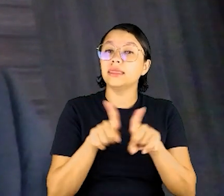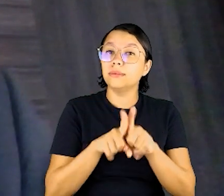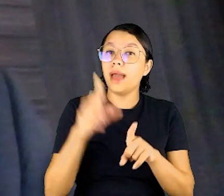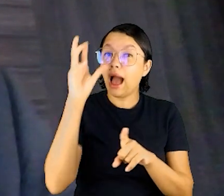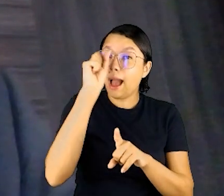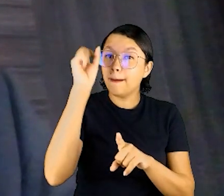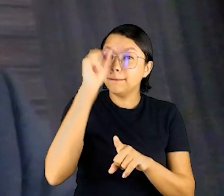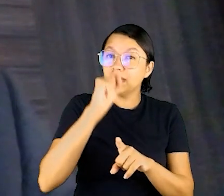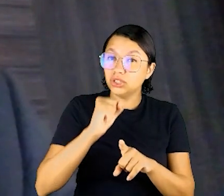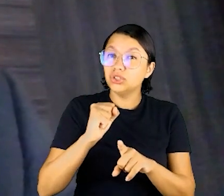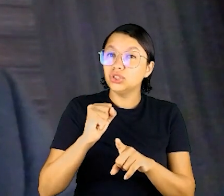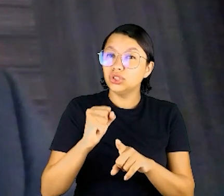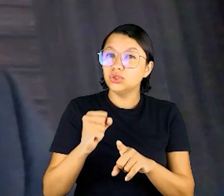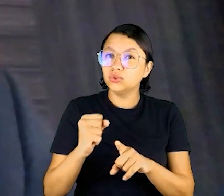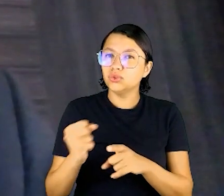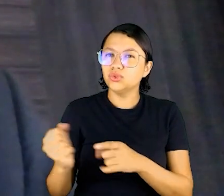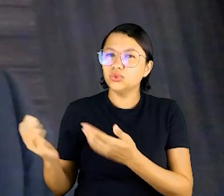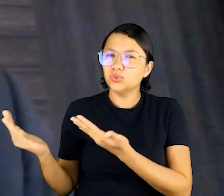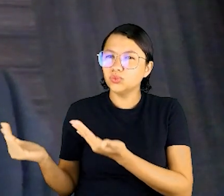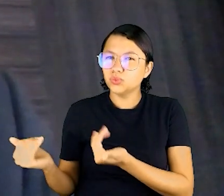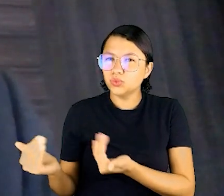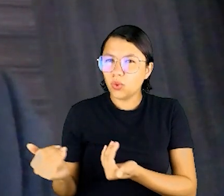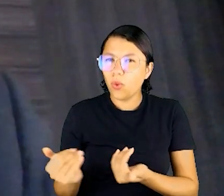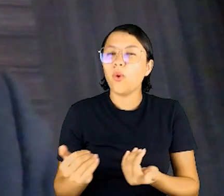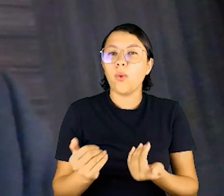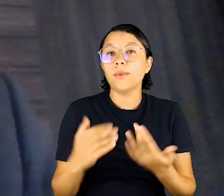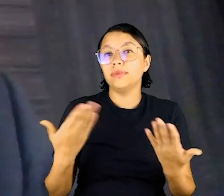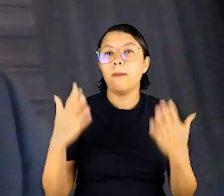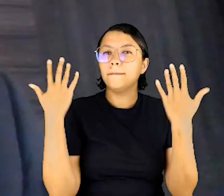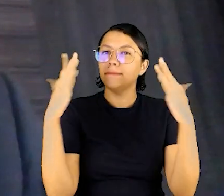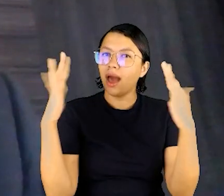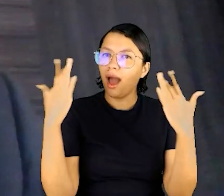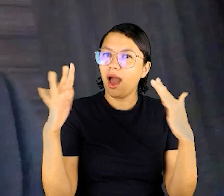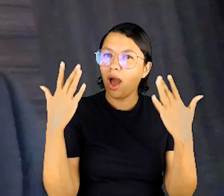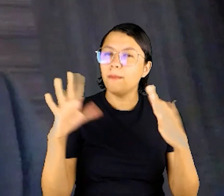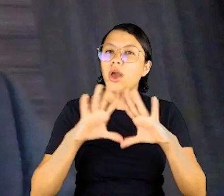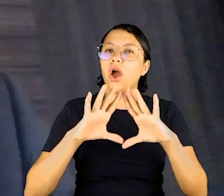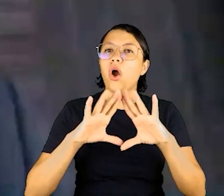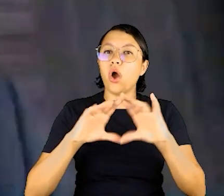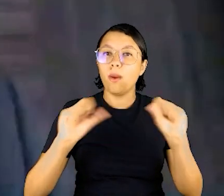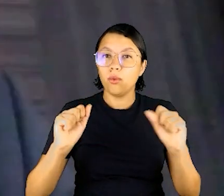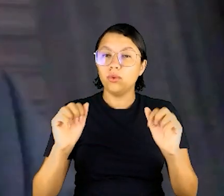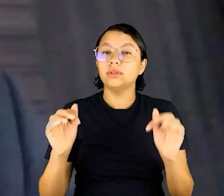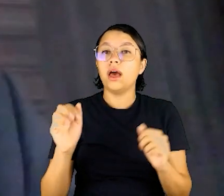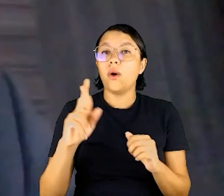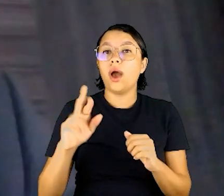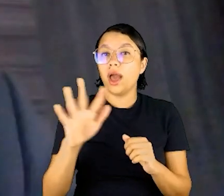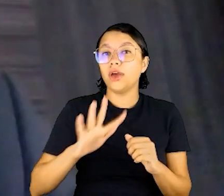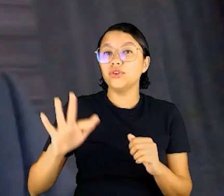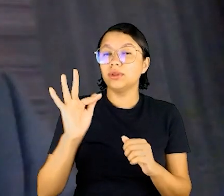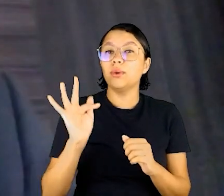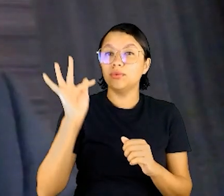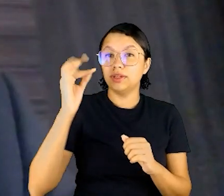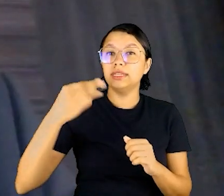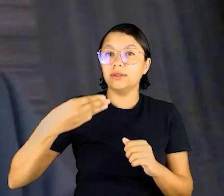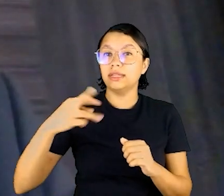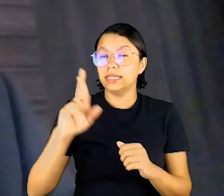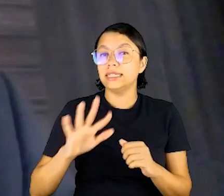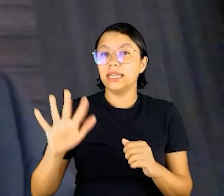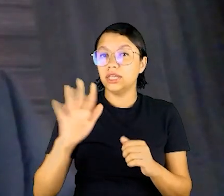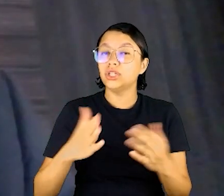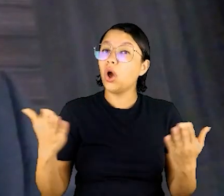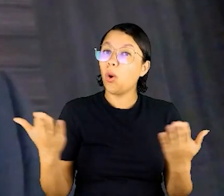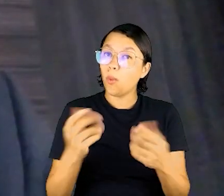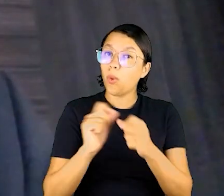é que isso seja aprendido desde a mais tenra idade. Então, eu parabenizo o Tribunal Regional Federal da terceira região